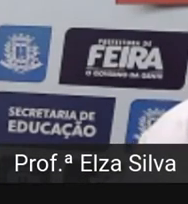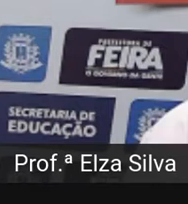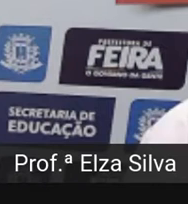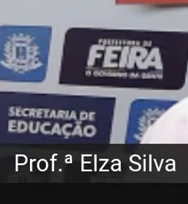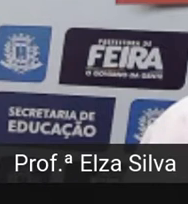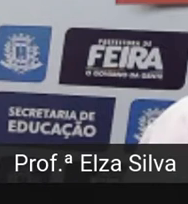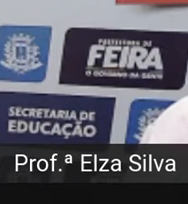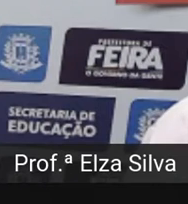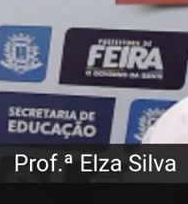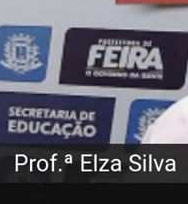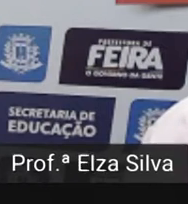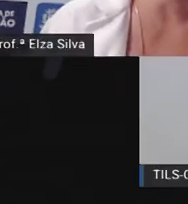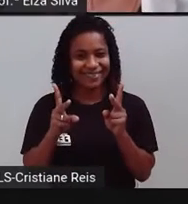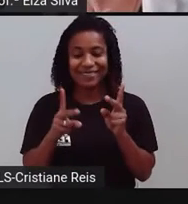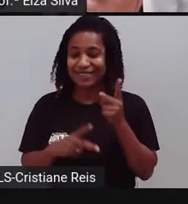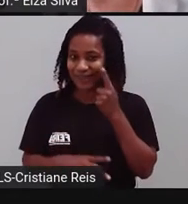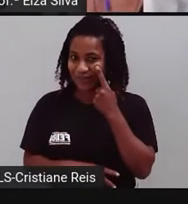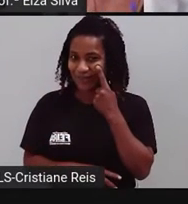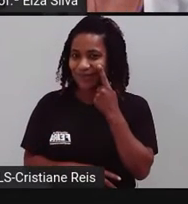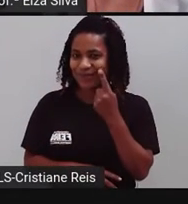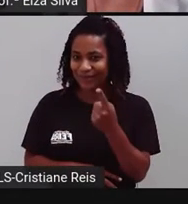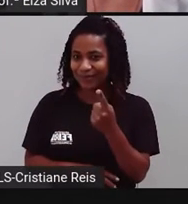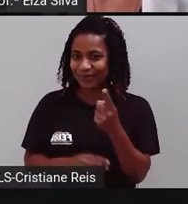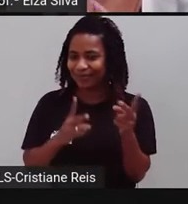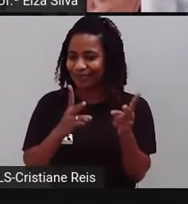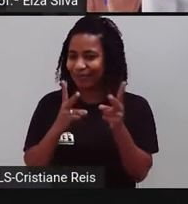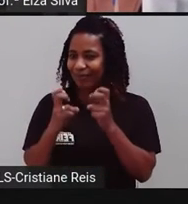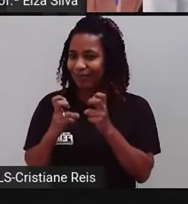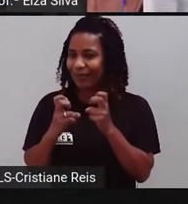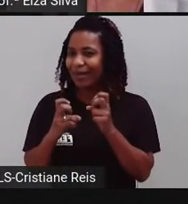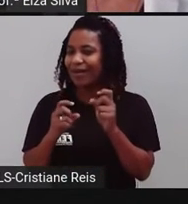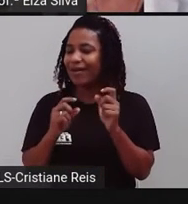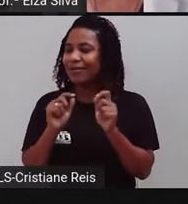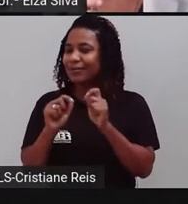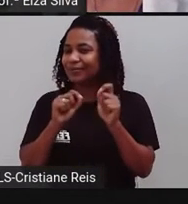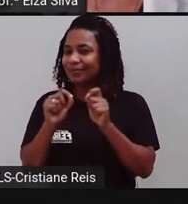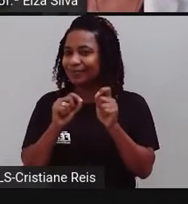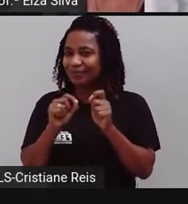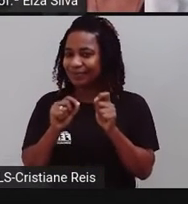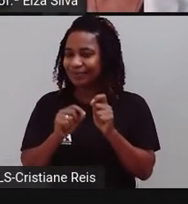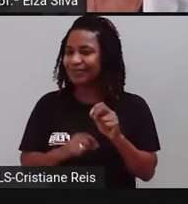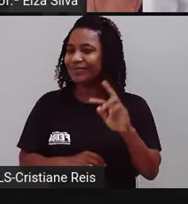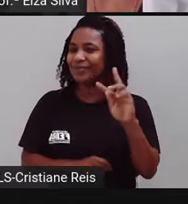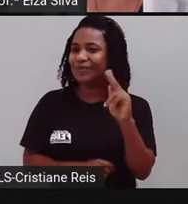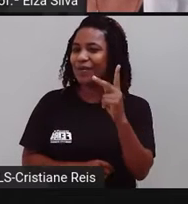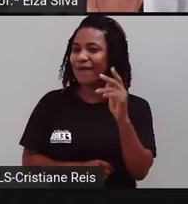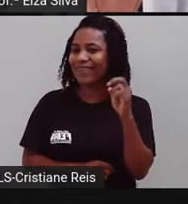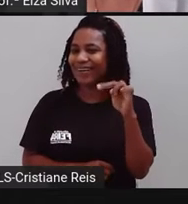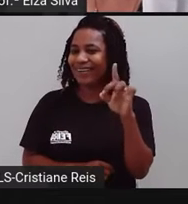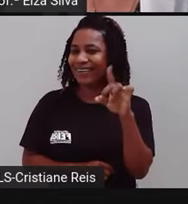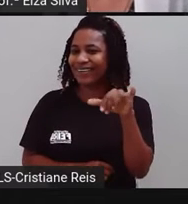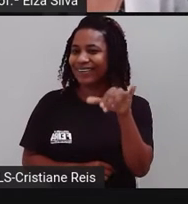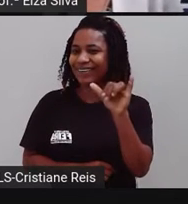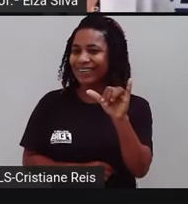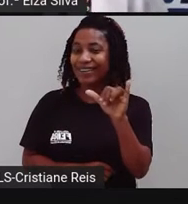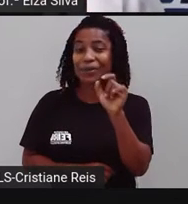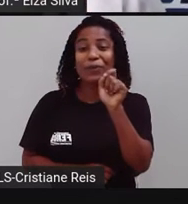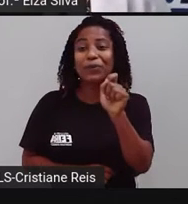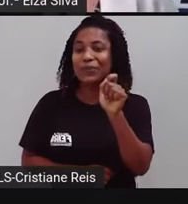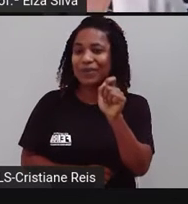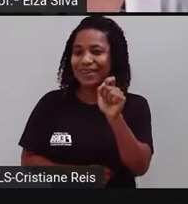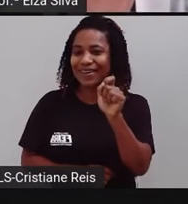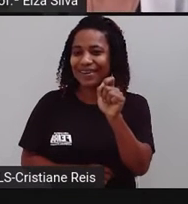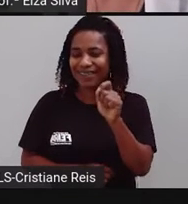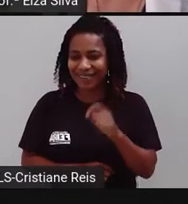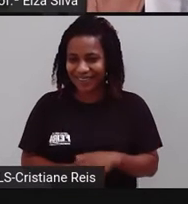Ok, student. Sim, então, será que você já conseguiu descobrir o que significa going on holiday? Ok? Então vejam que nessa primeira